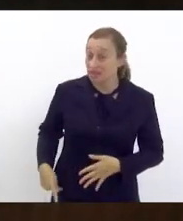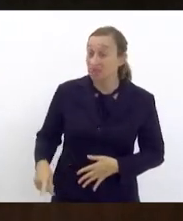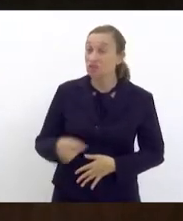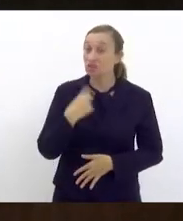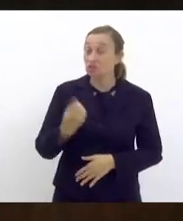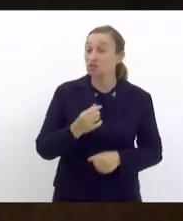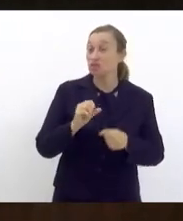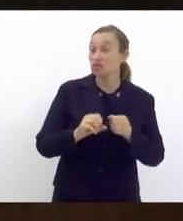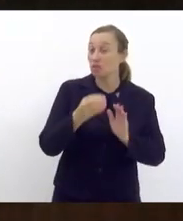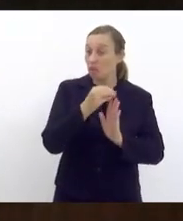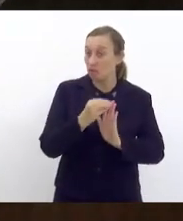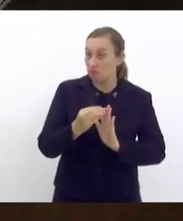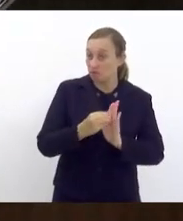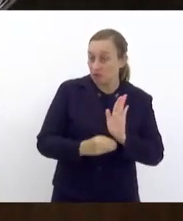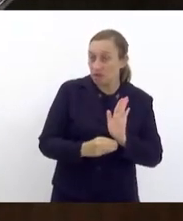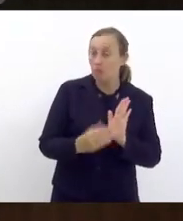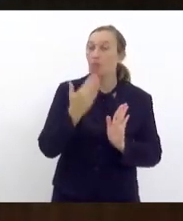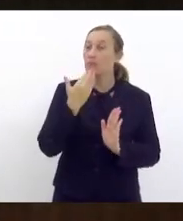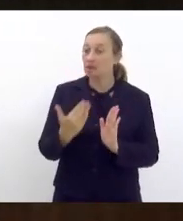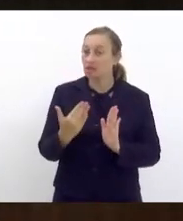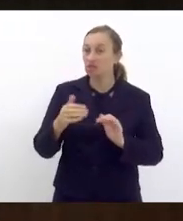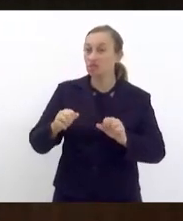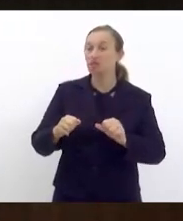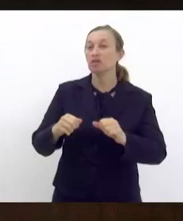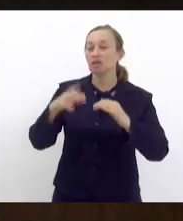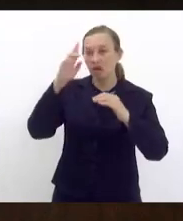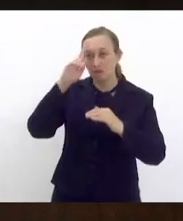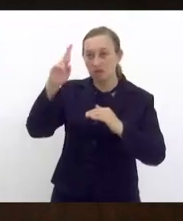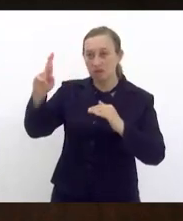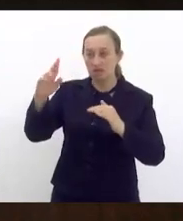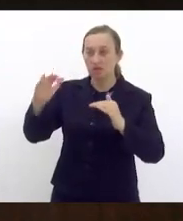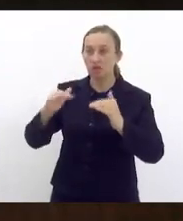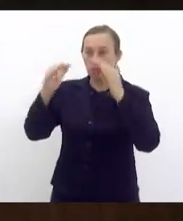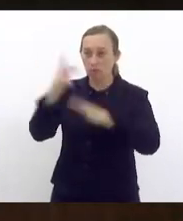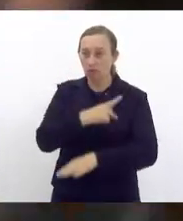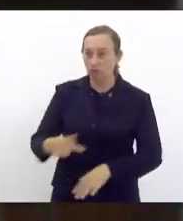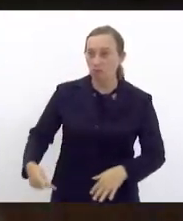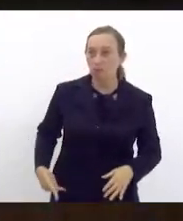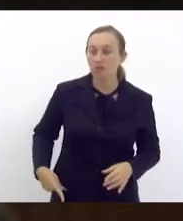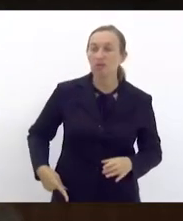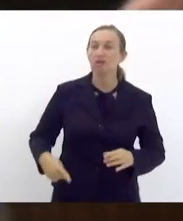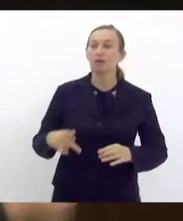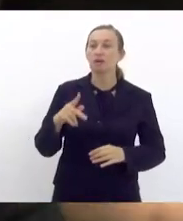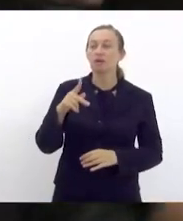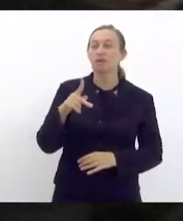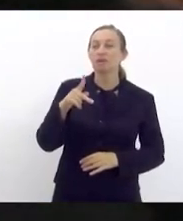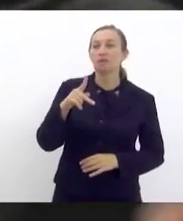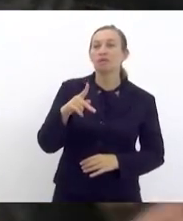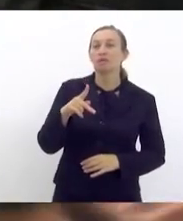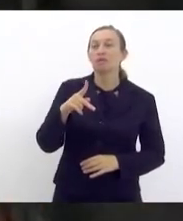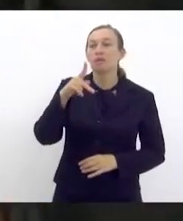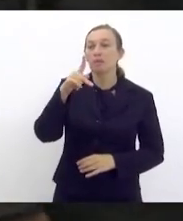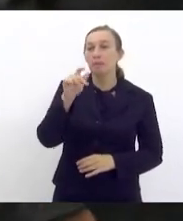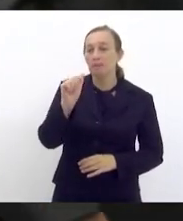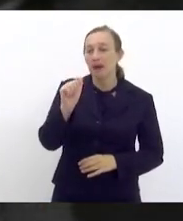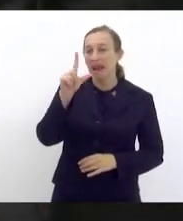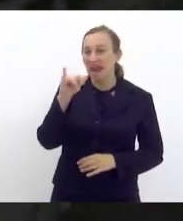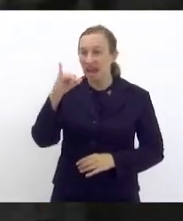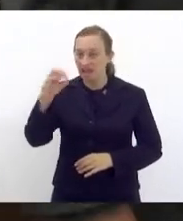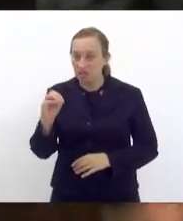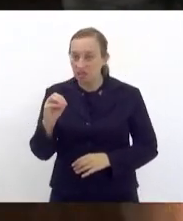nós fizemos o ofício pedindo a vossa excelência para que a gente pudesse iluminar o Palácio Tiradentes na cor laranja,